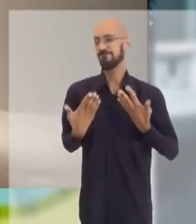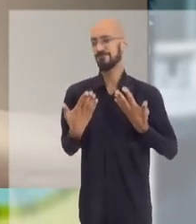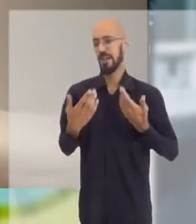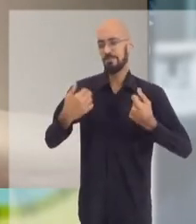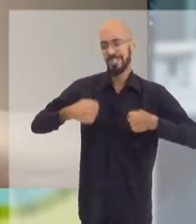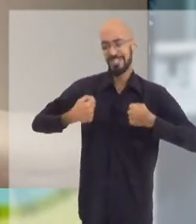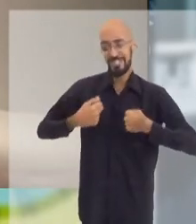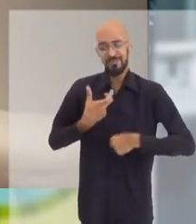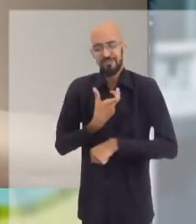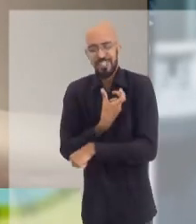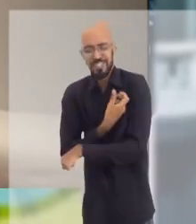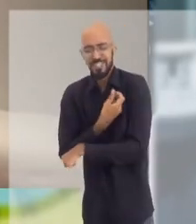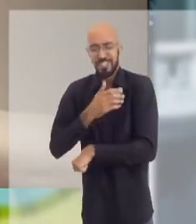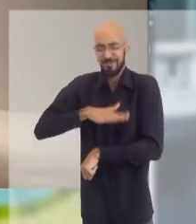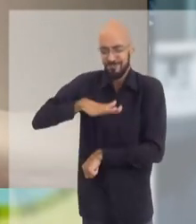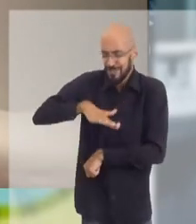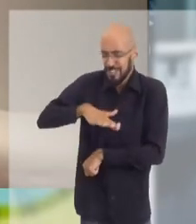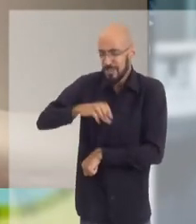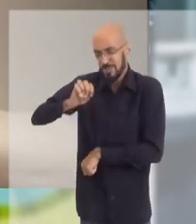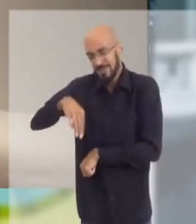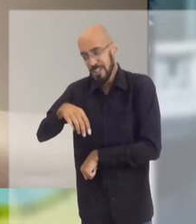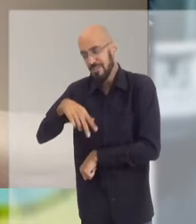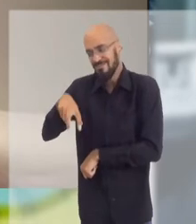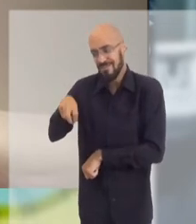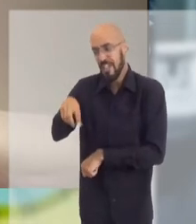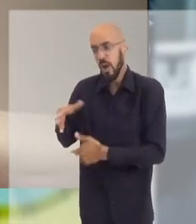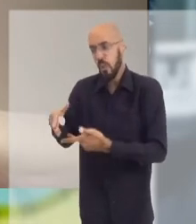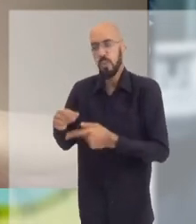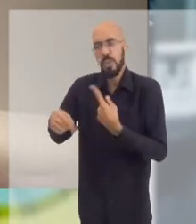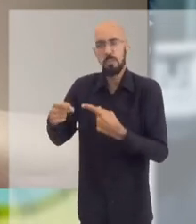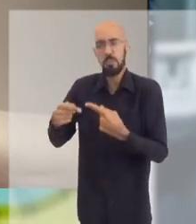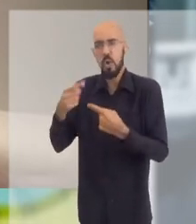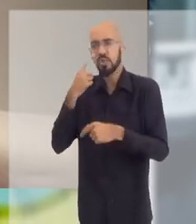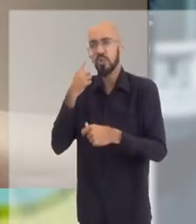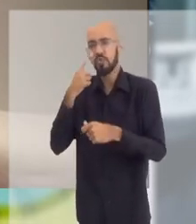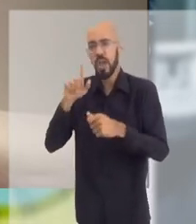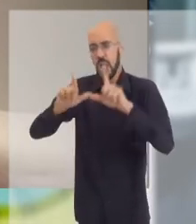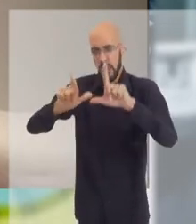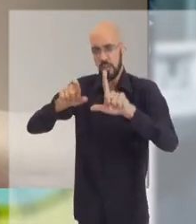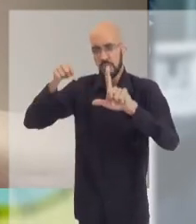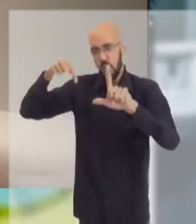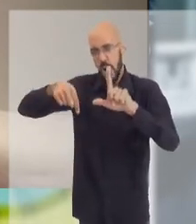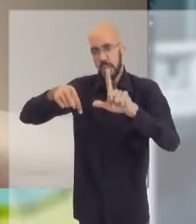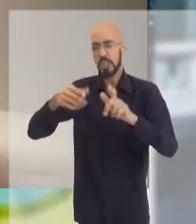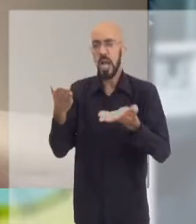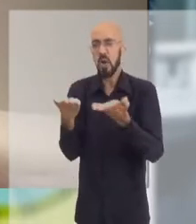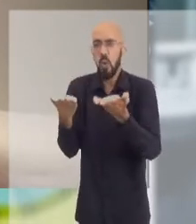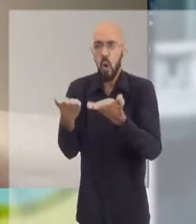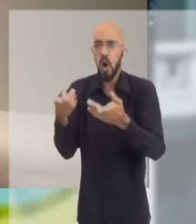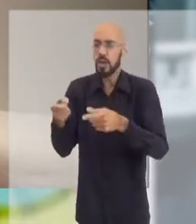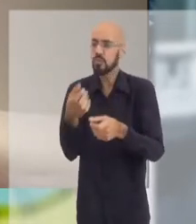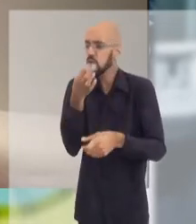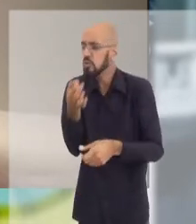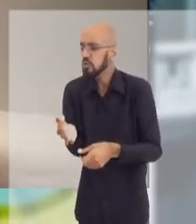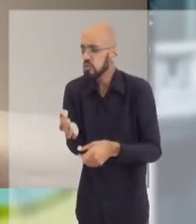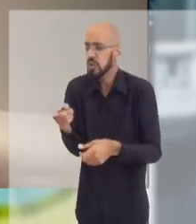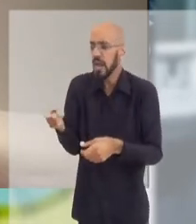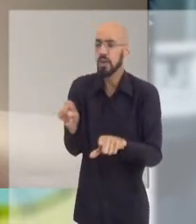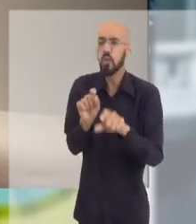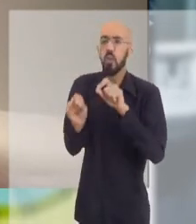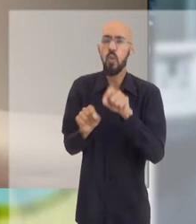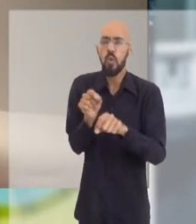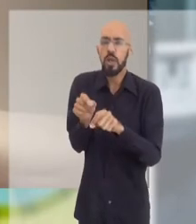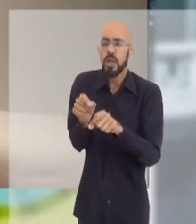em relação a vacinar os filhos, mesmo após assistirem a esse programa, o que o senhor recomenda essa pessoa